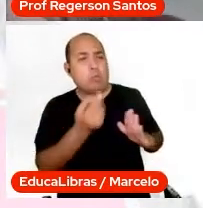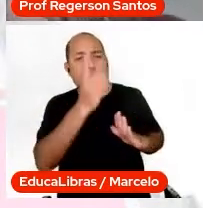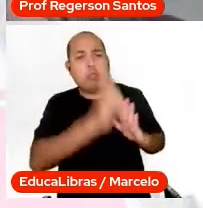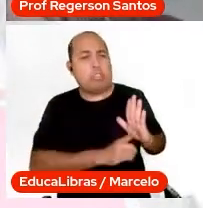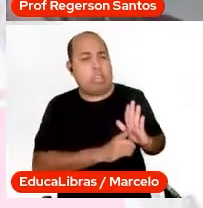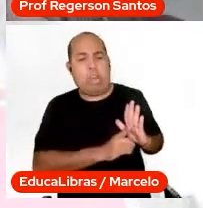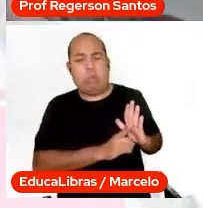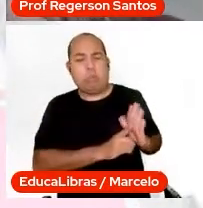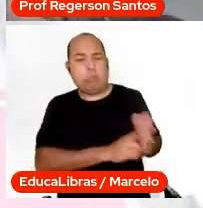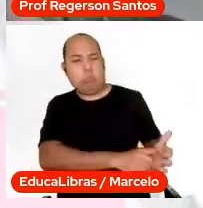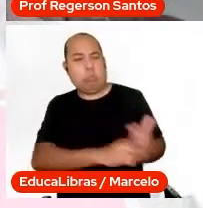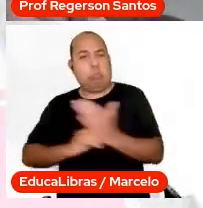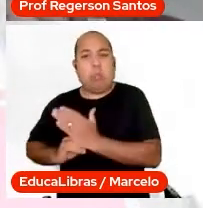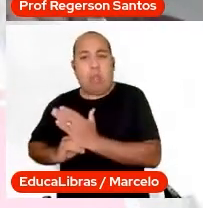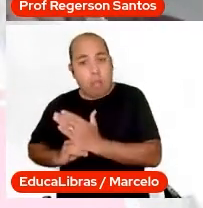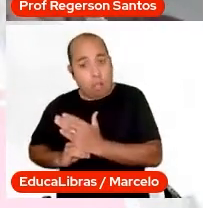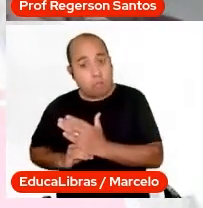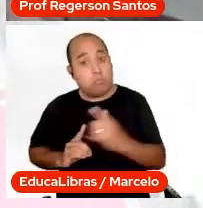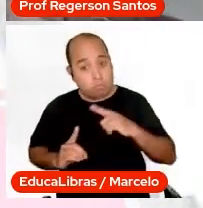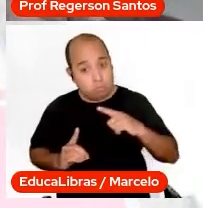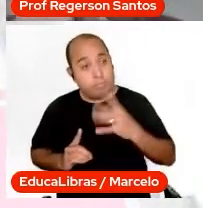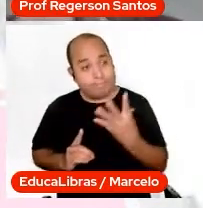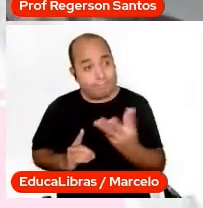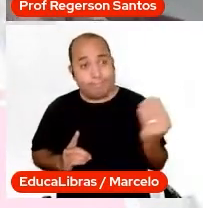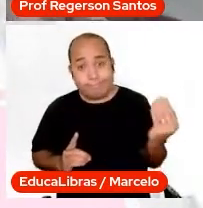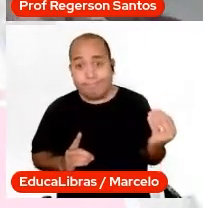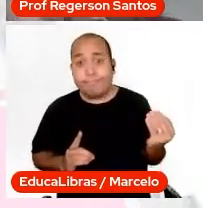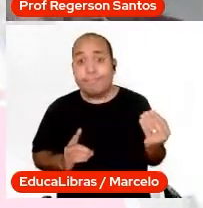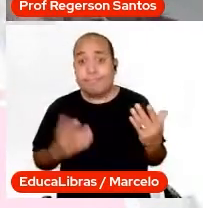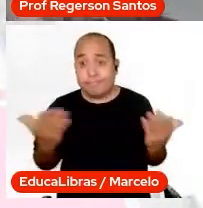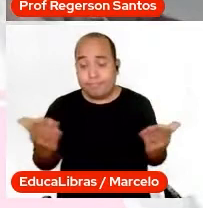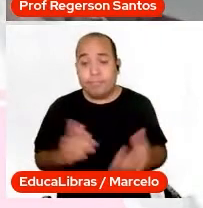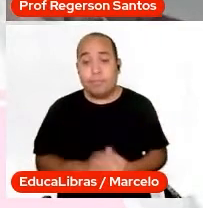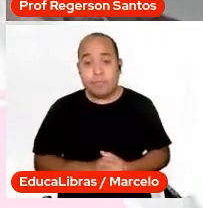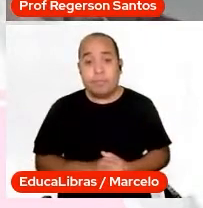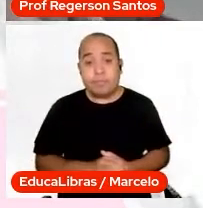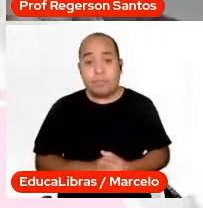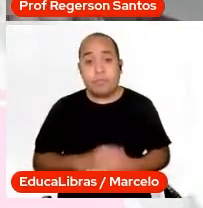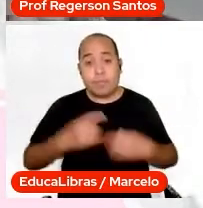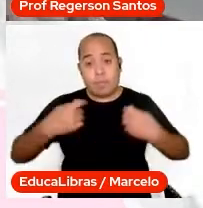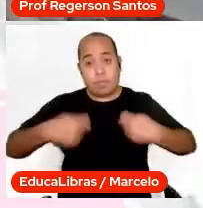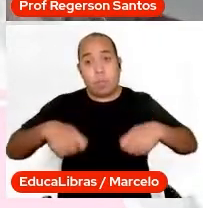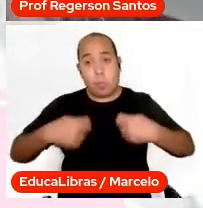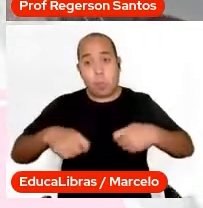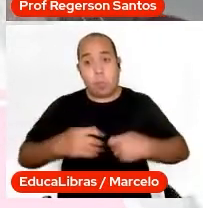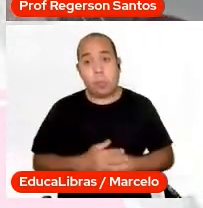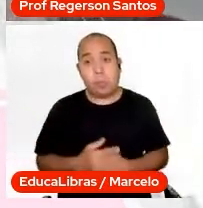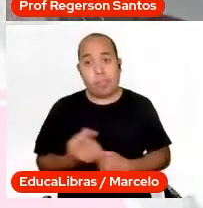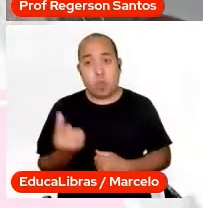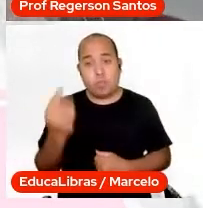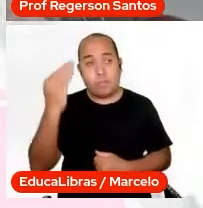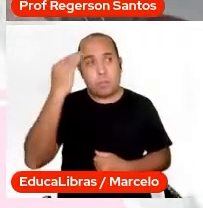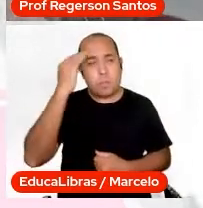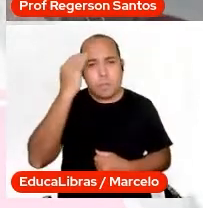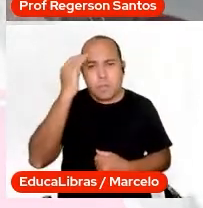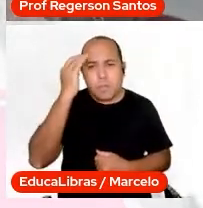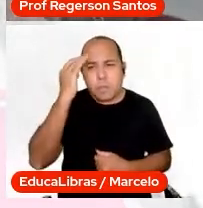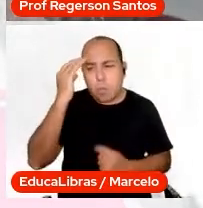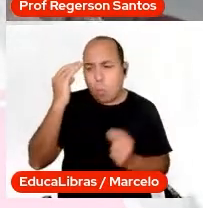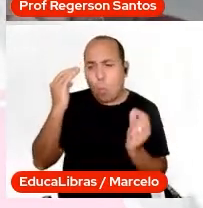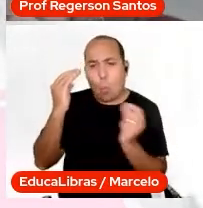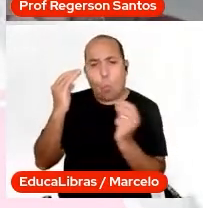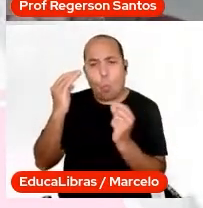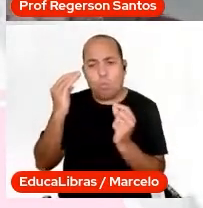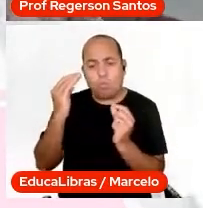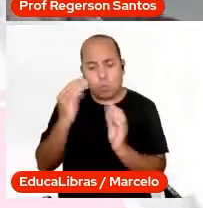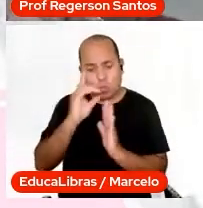julgados, então, essa é a questão que nós precisamos fazer. Precisamos ter aqui uma concepção de que os